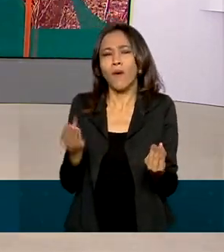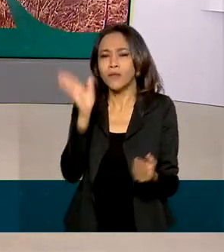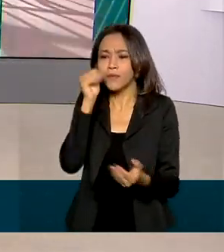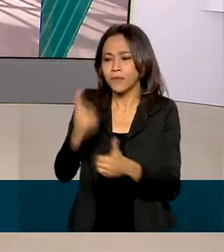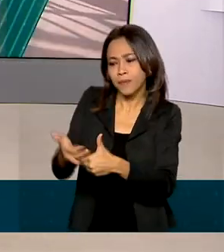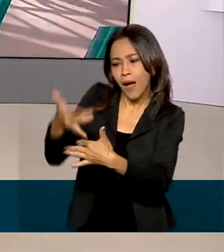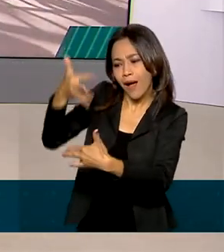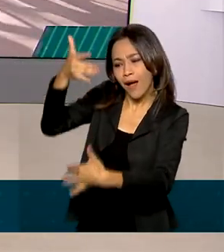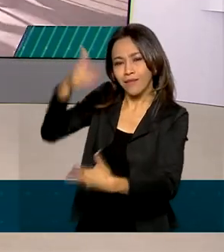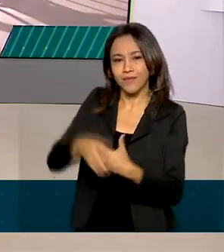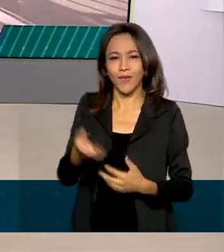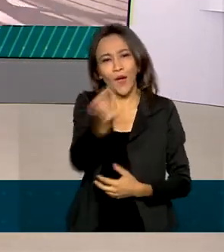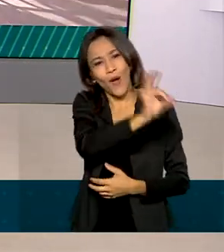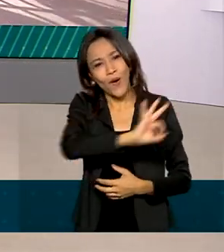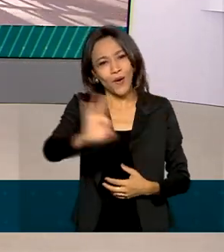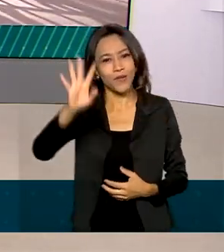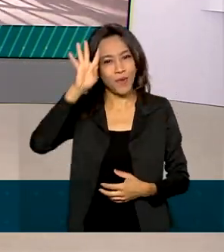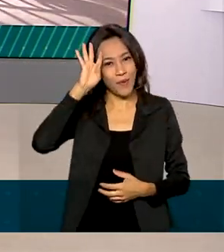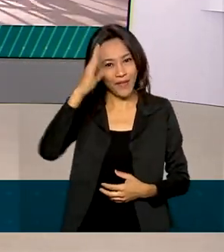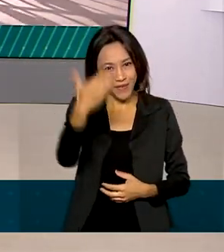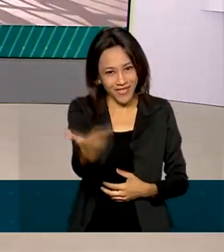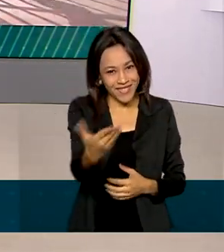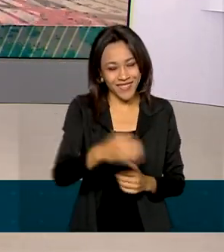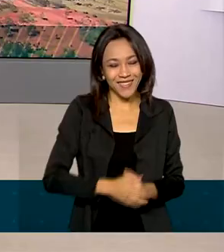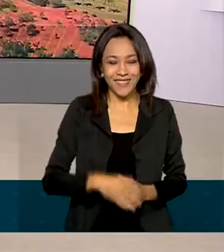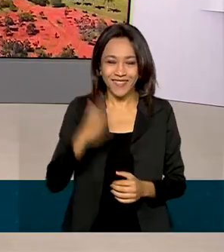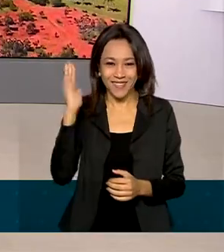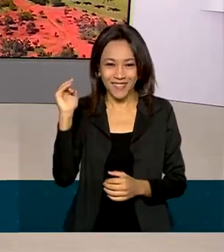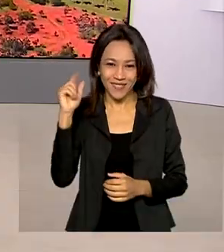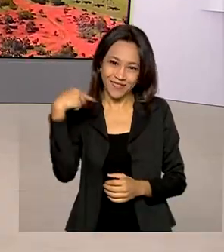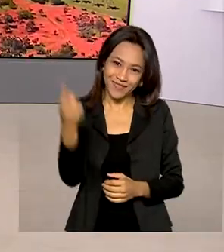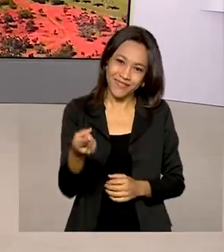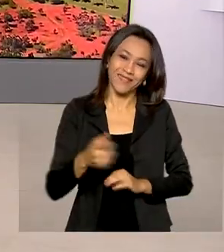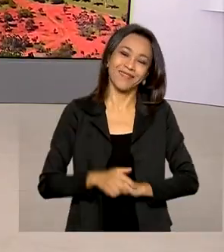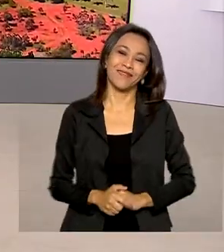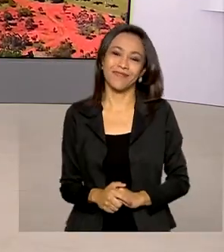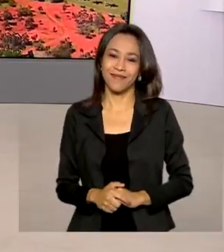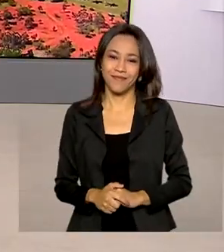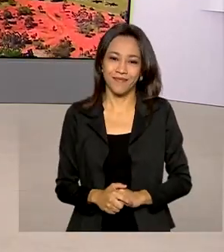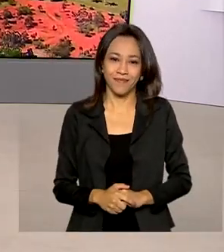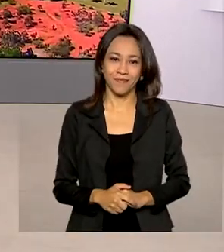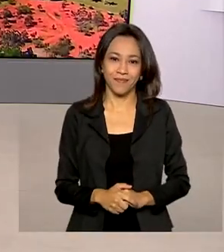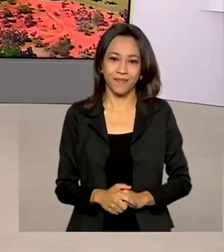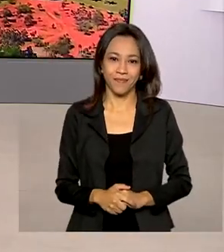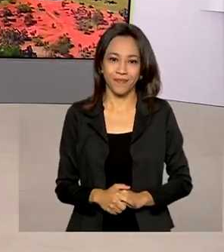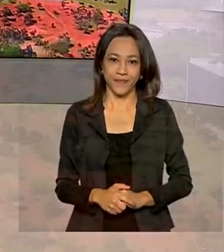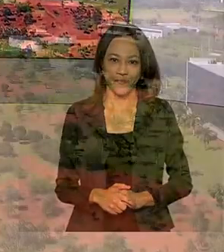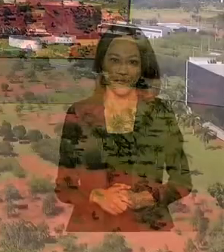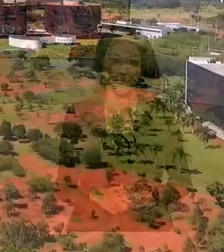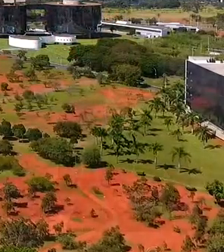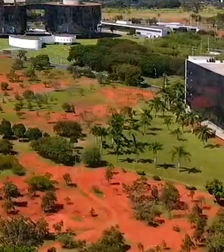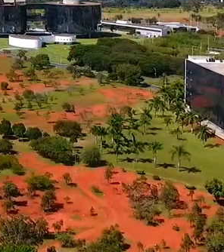sociais. Uma ótima quarta-feira para você e até a próxima. Tchau, tchau. Tchau,